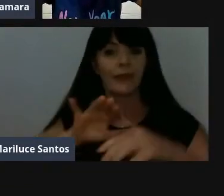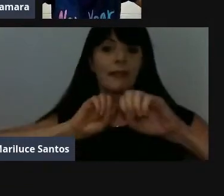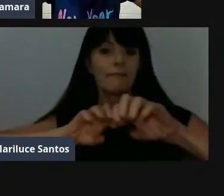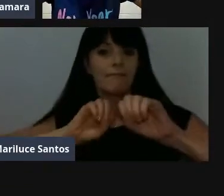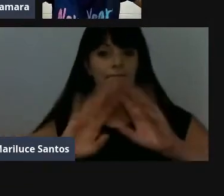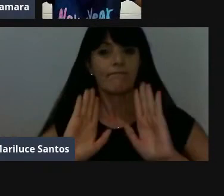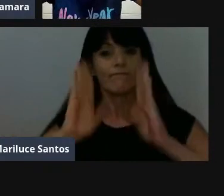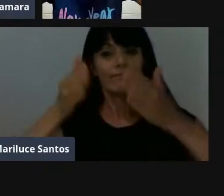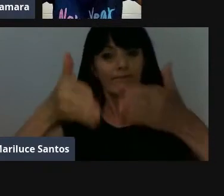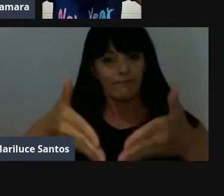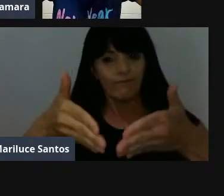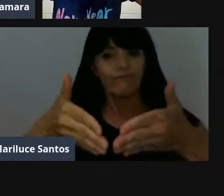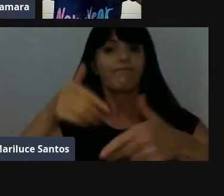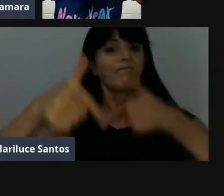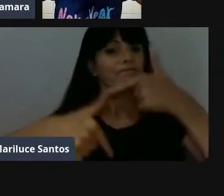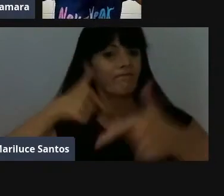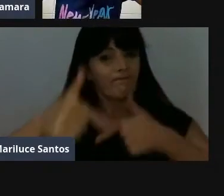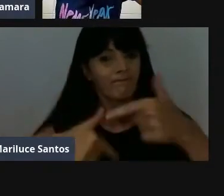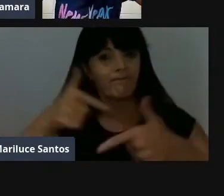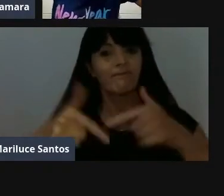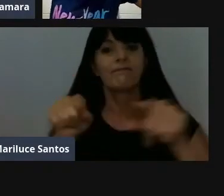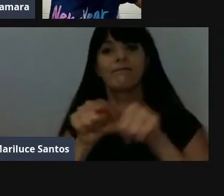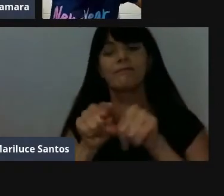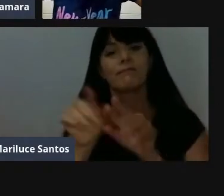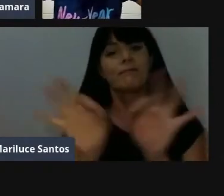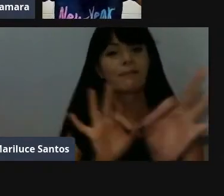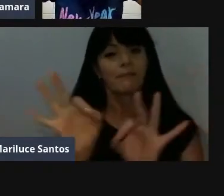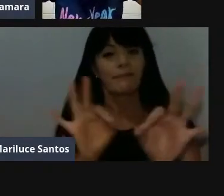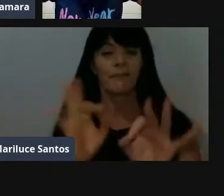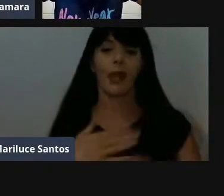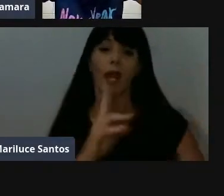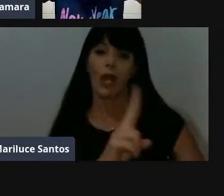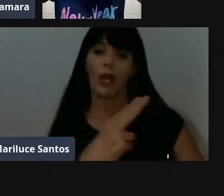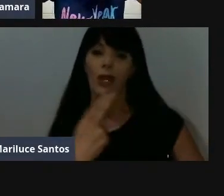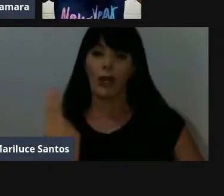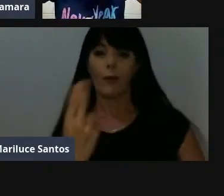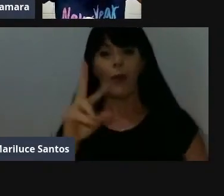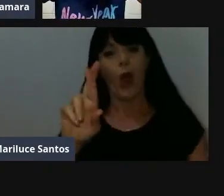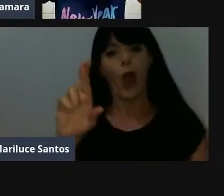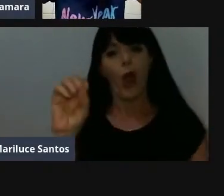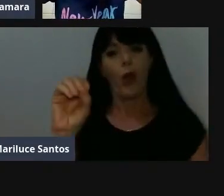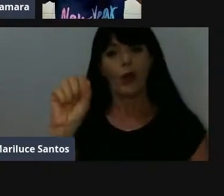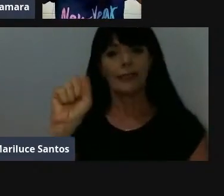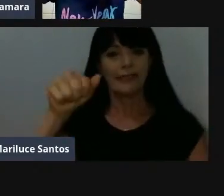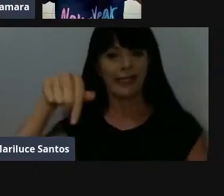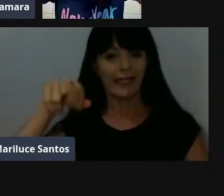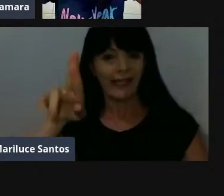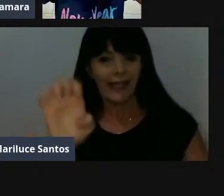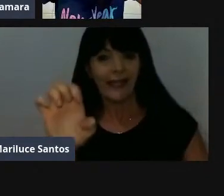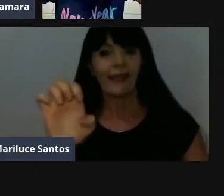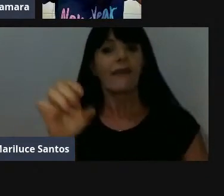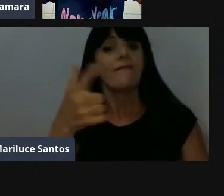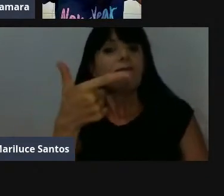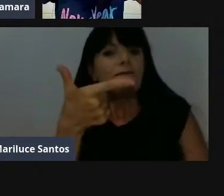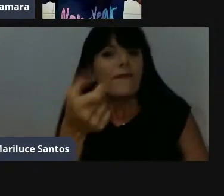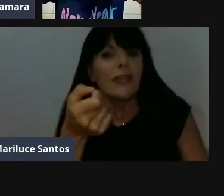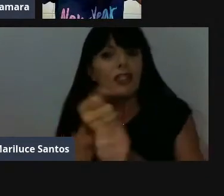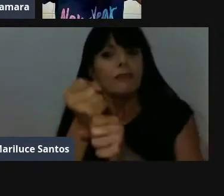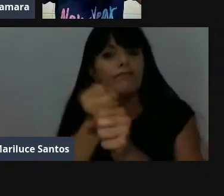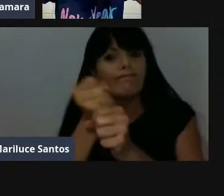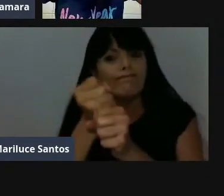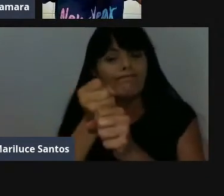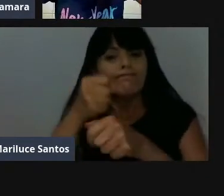realizados. Meu nome é Rosane, eu sou professora há 20 anos e atualmente